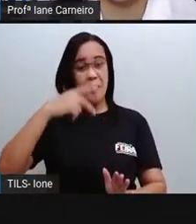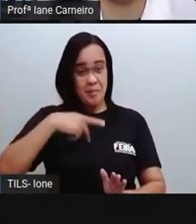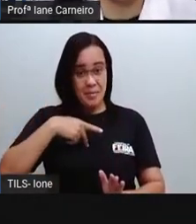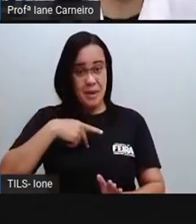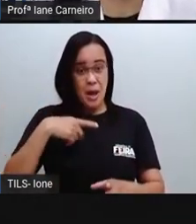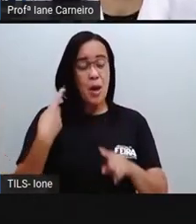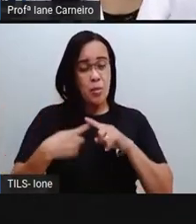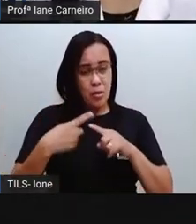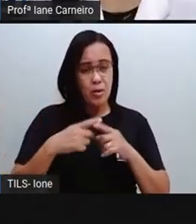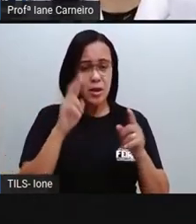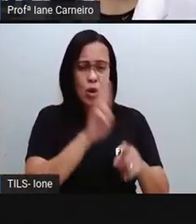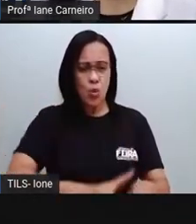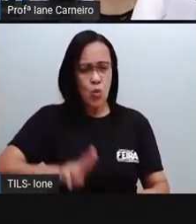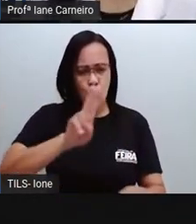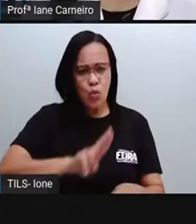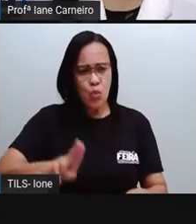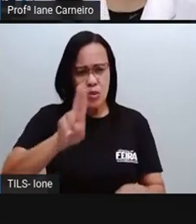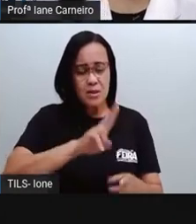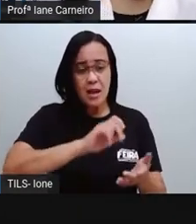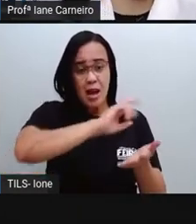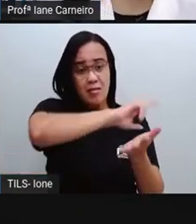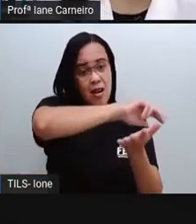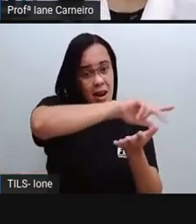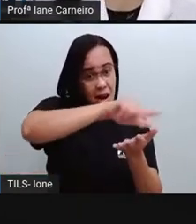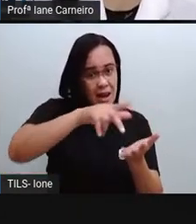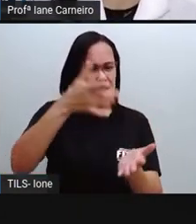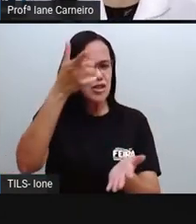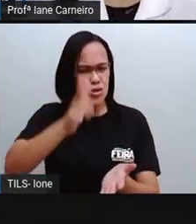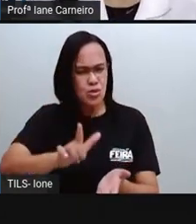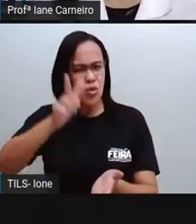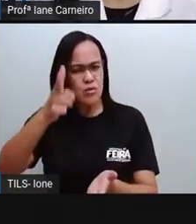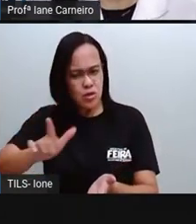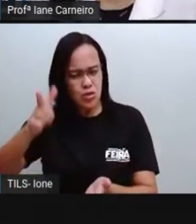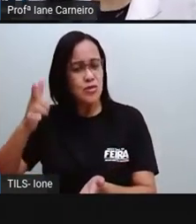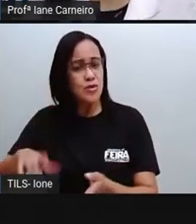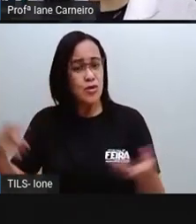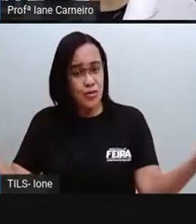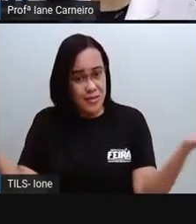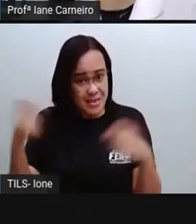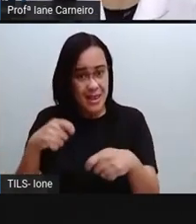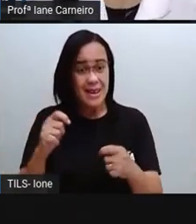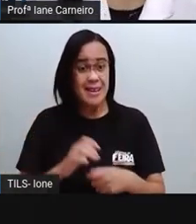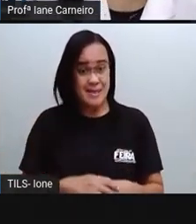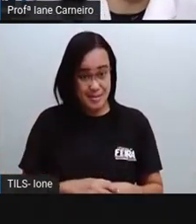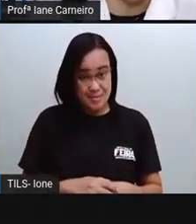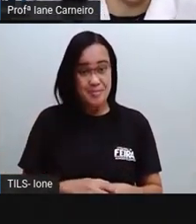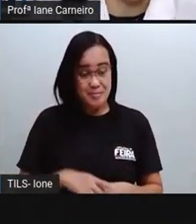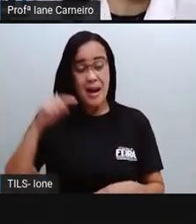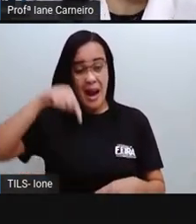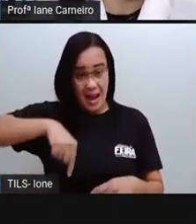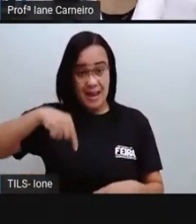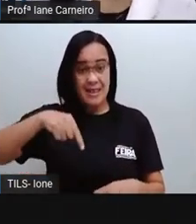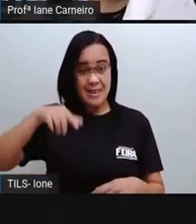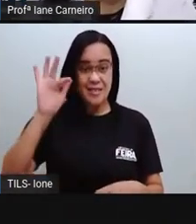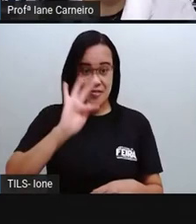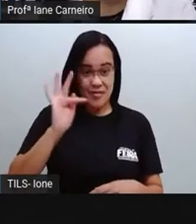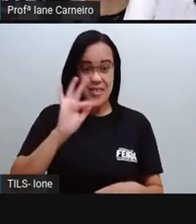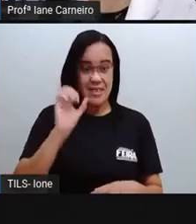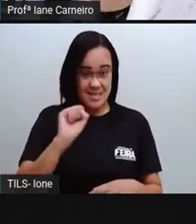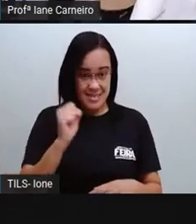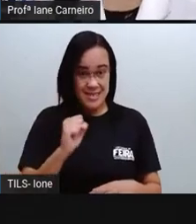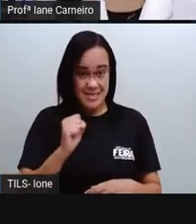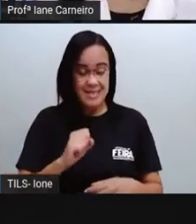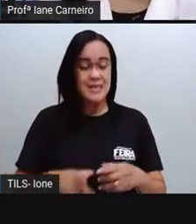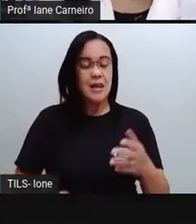vezes. Aqui em feira tem vários supermercados em que a gente vai comprar e não recebe uma sacola, a não ser que a gente compre.